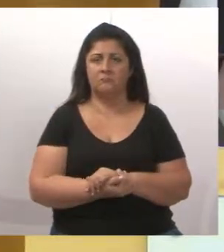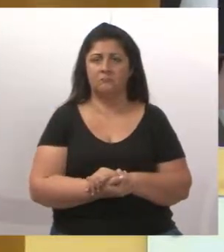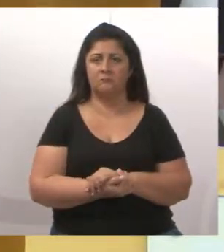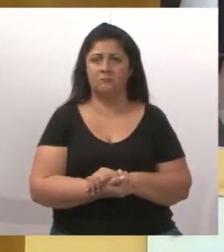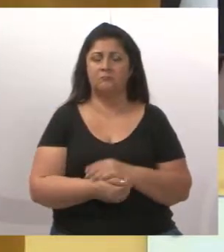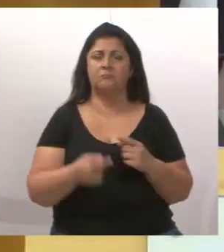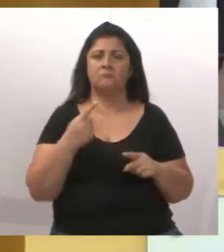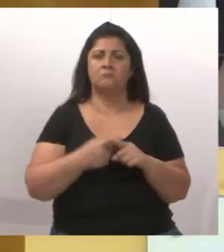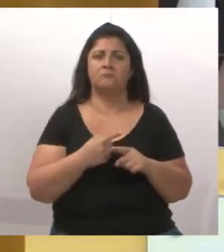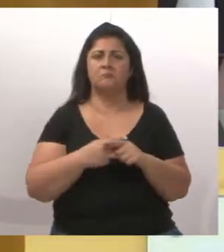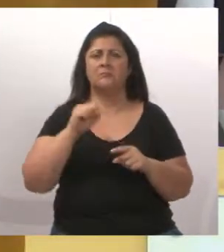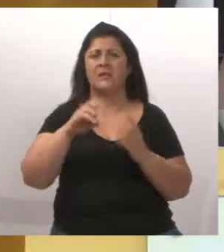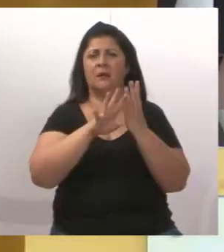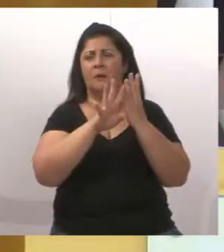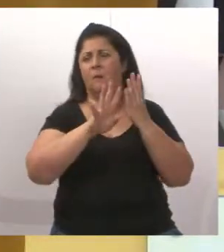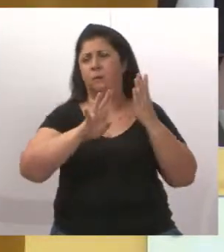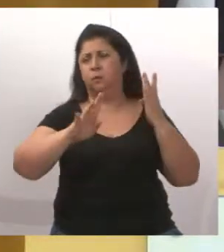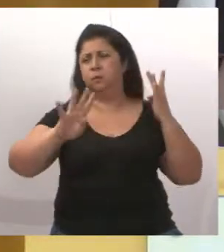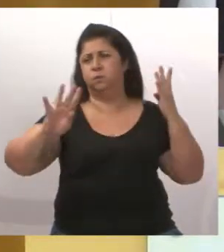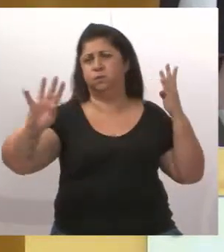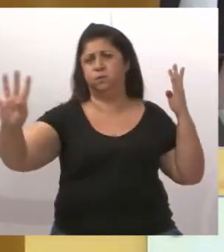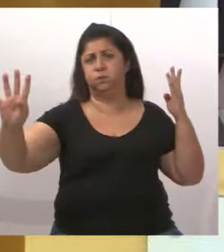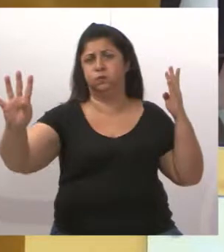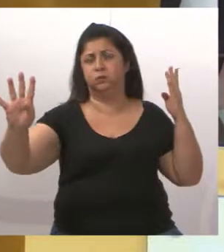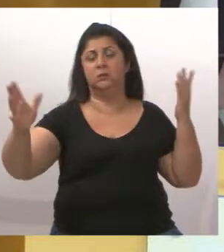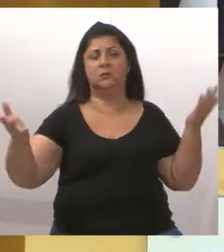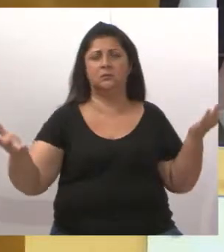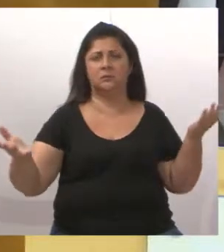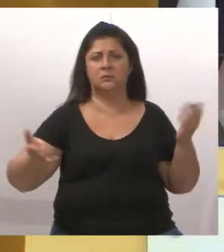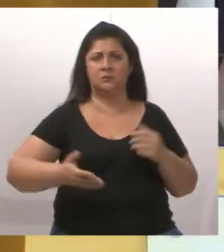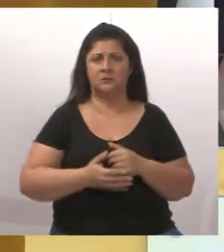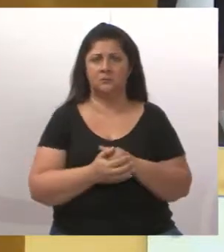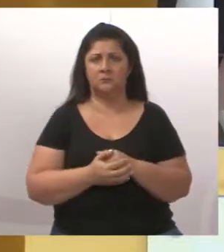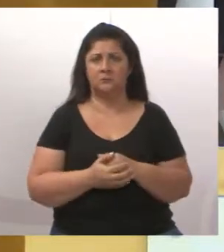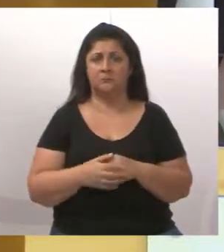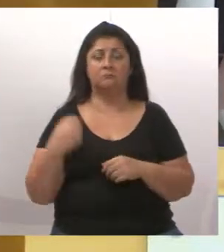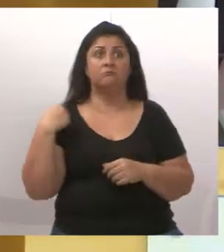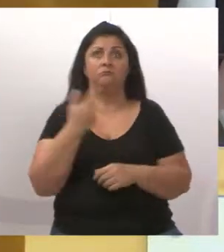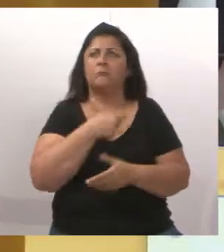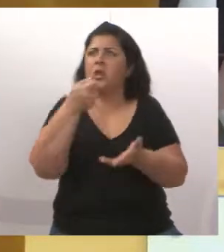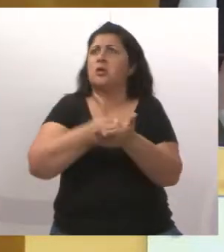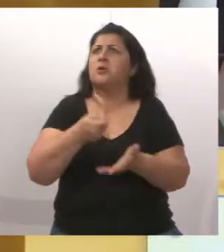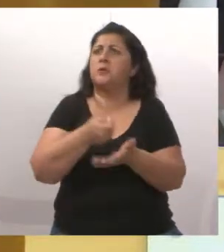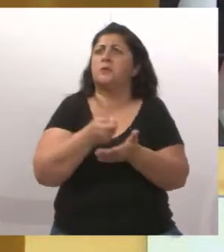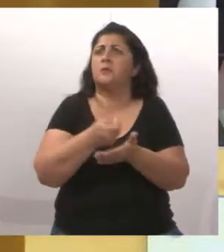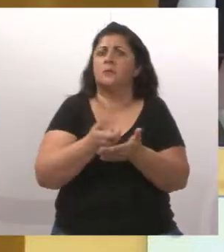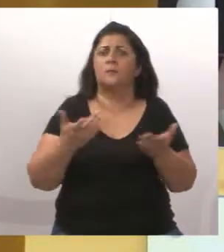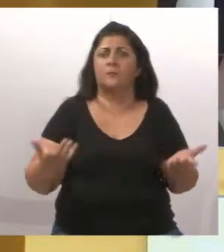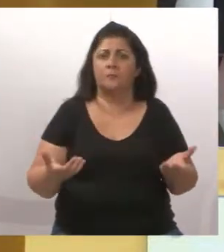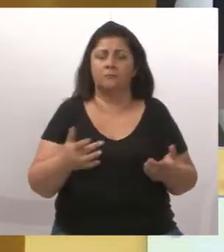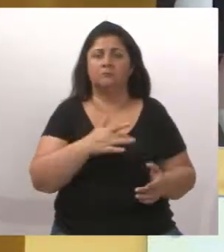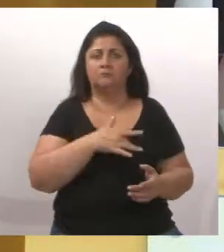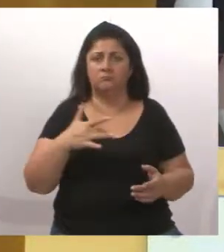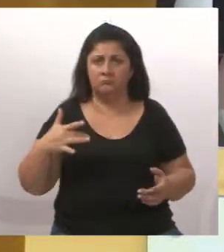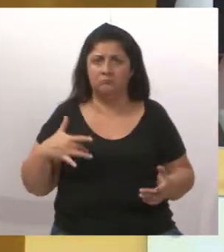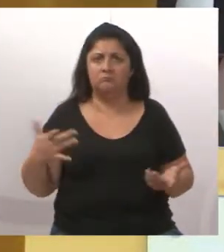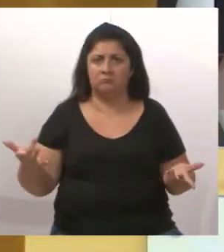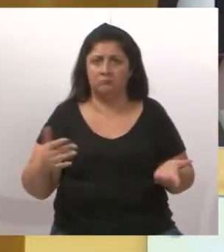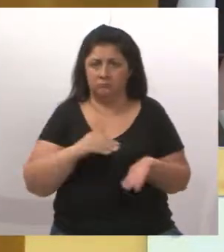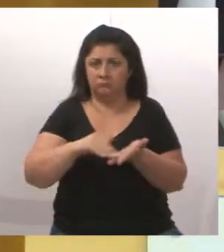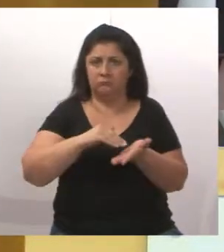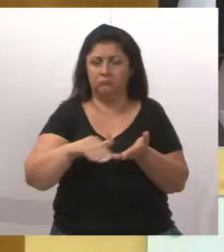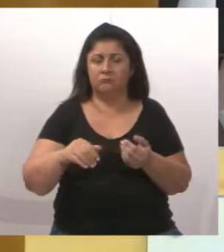Porque se a fila está se arrastando, e aí quando a gente cobra, a Secretaria de Saúde